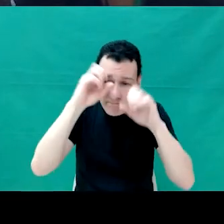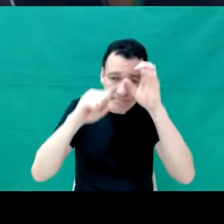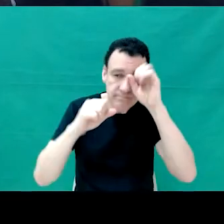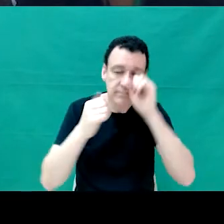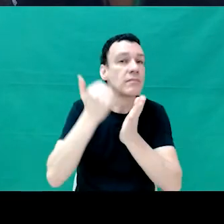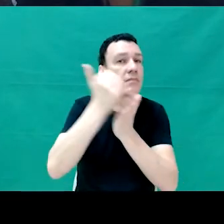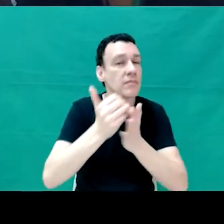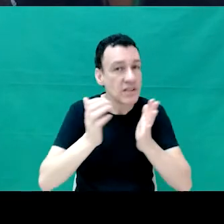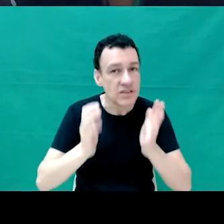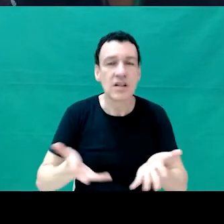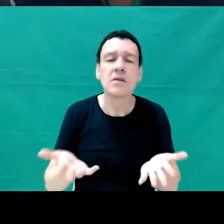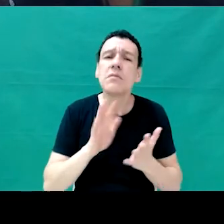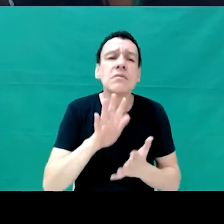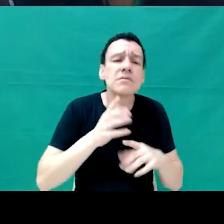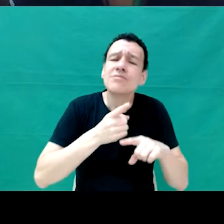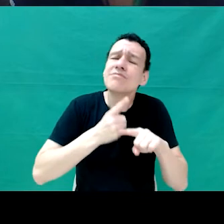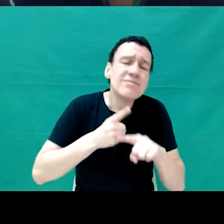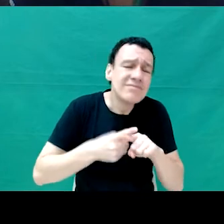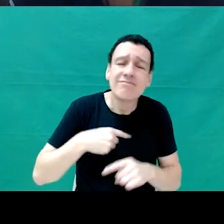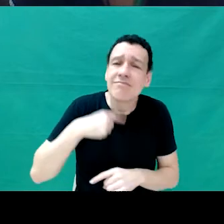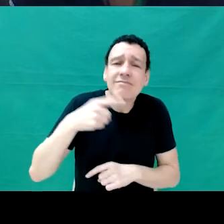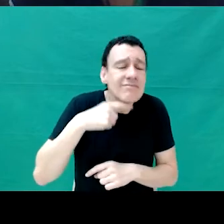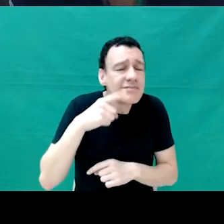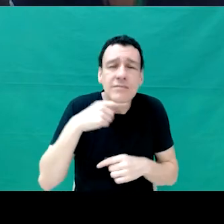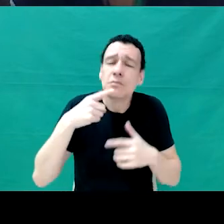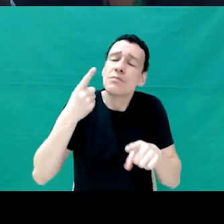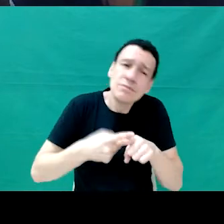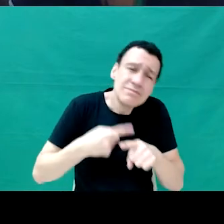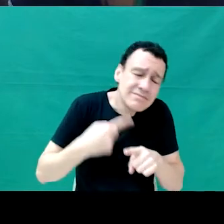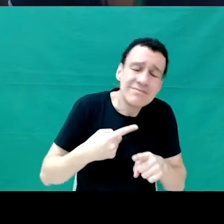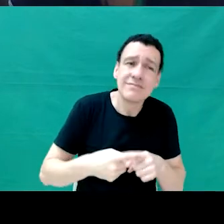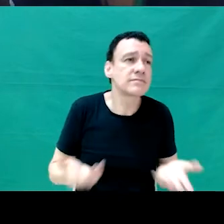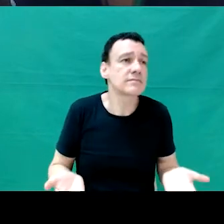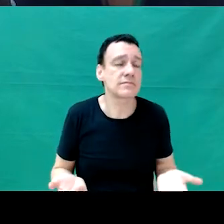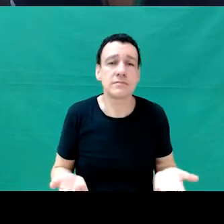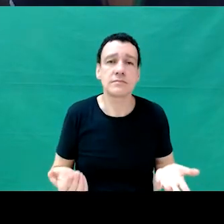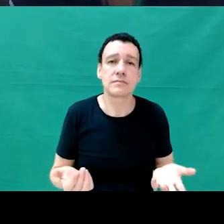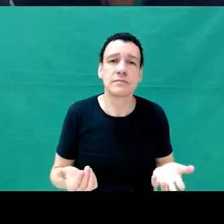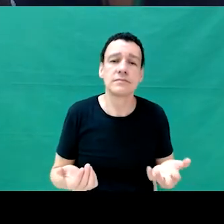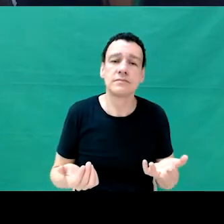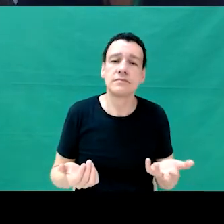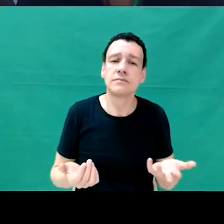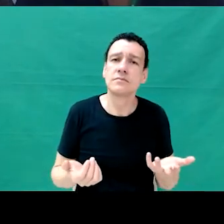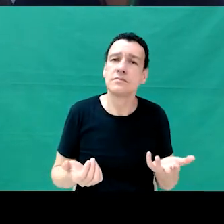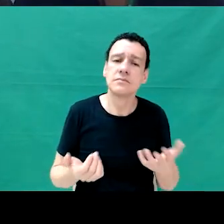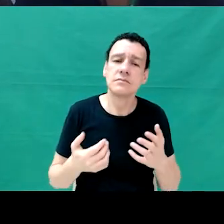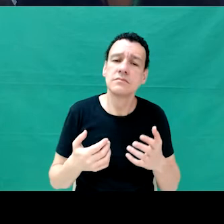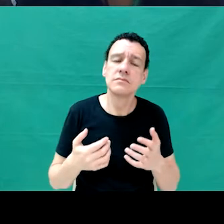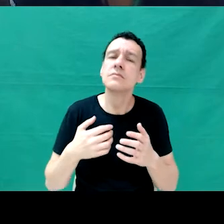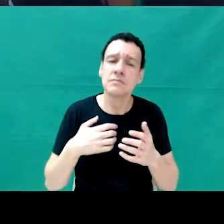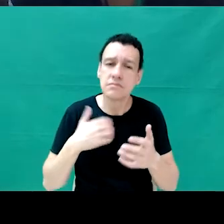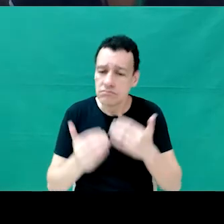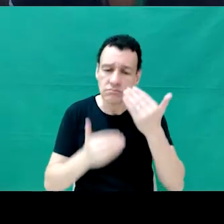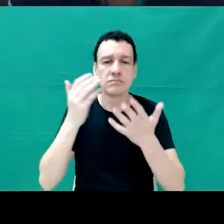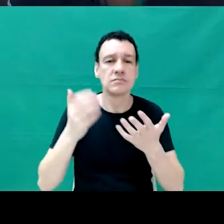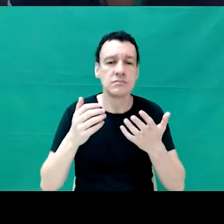conseguindo, por que eu não estou, de fato, subscrevendo candidaturas ou buscando aumentar